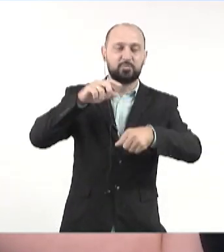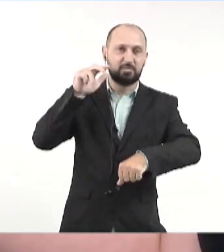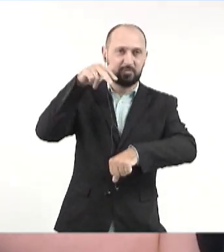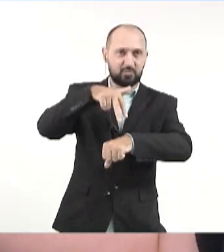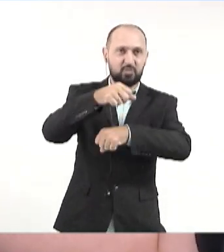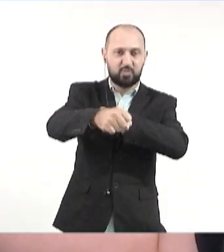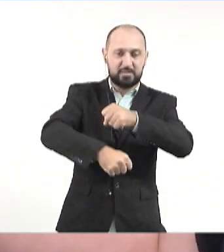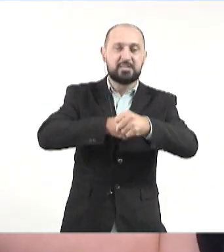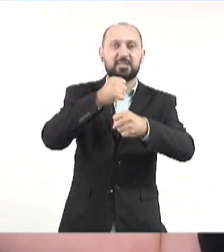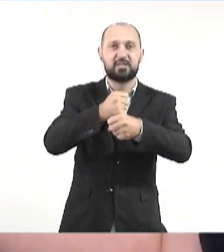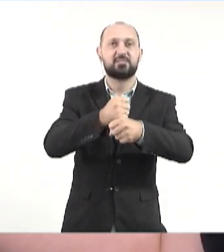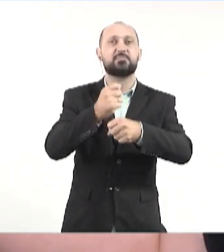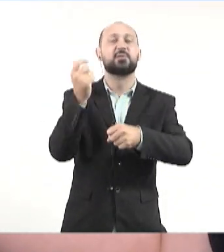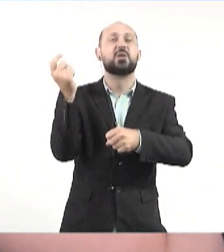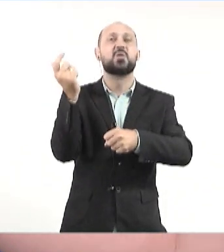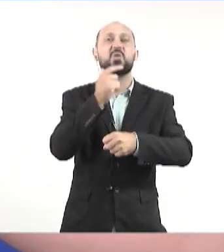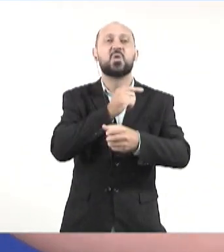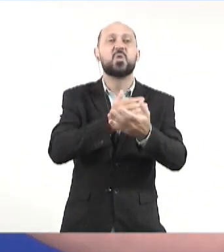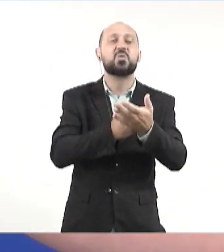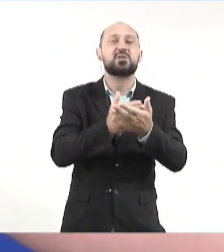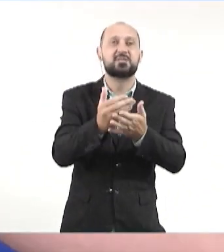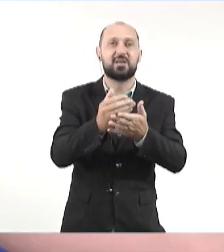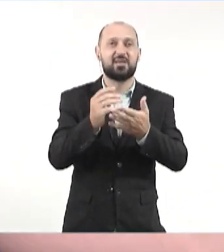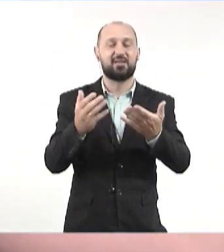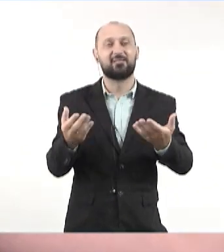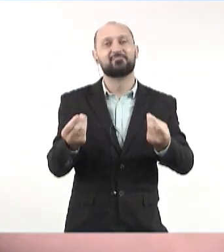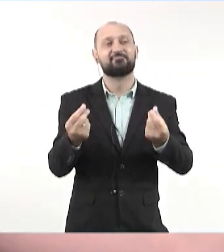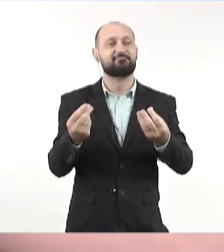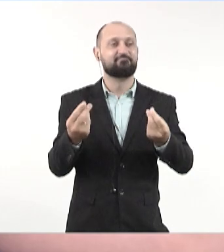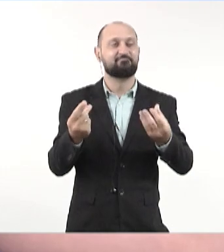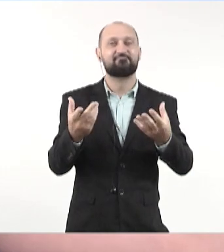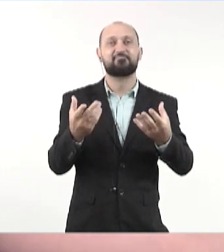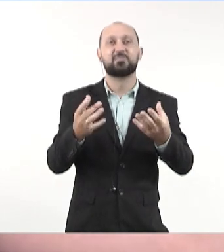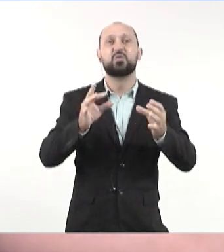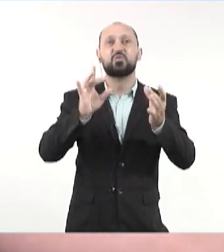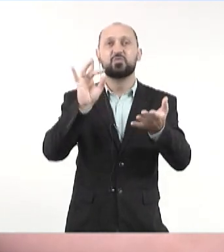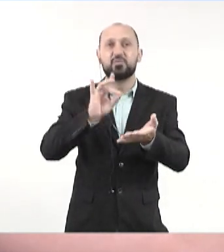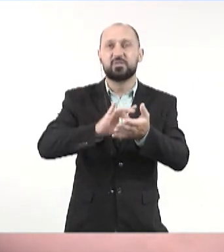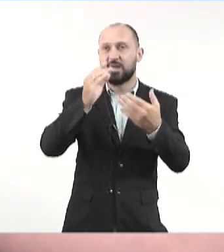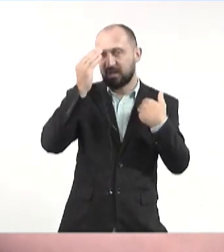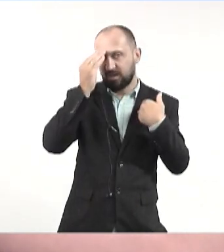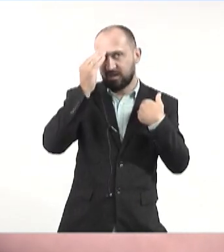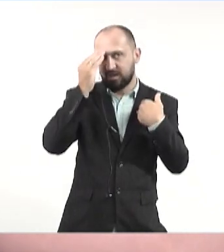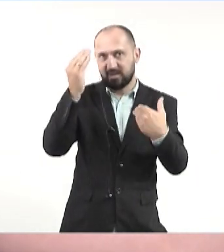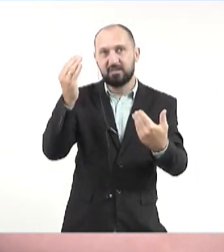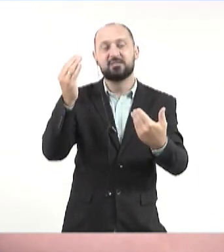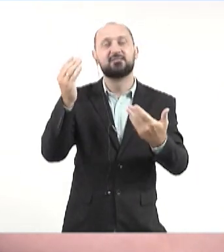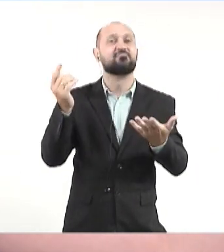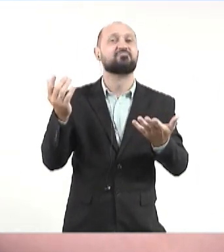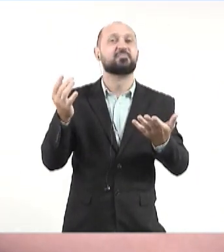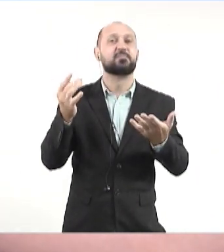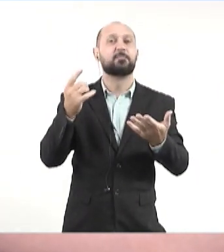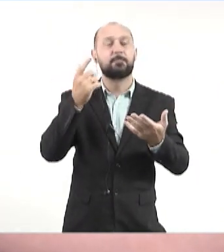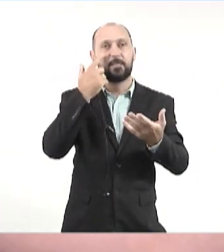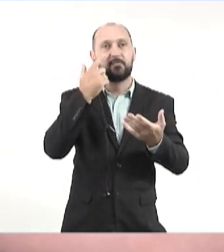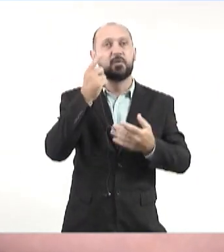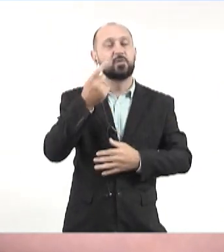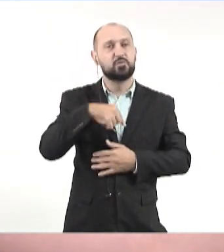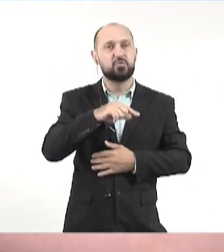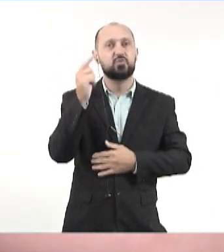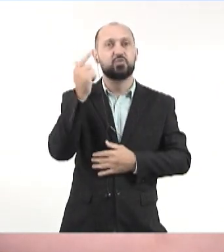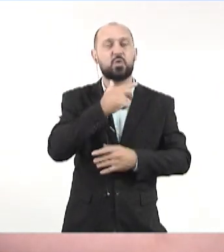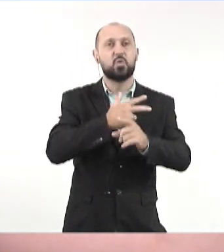tribuna no ano seguinte para justamente agradecer e ver que a gente